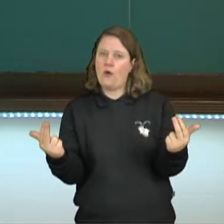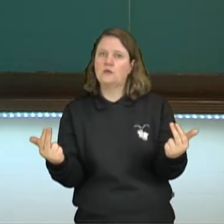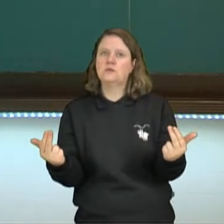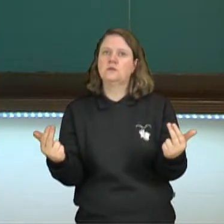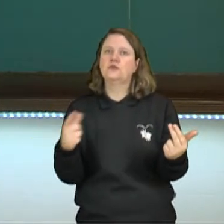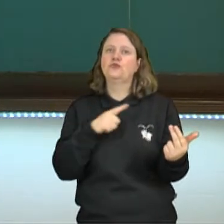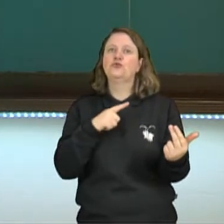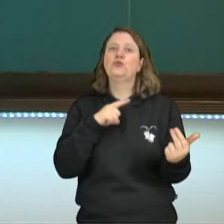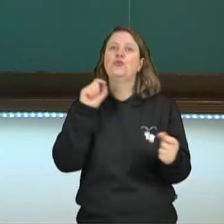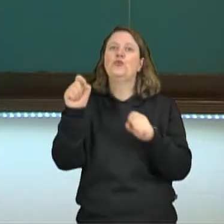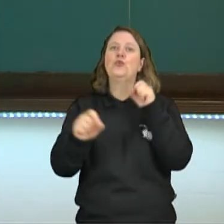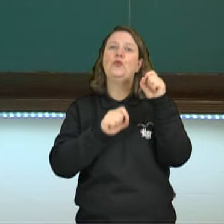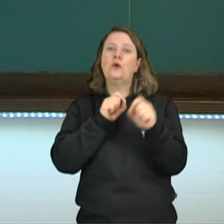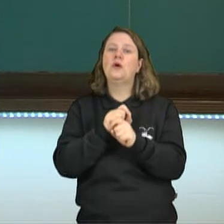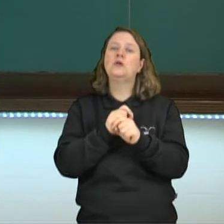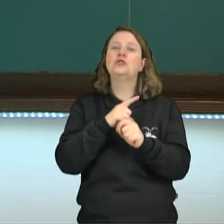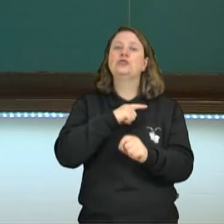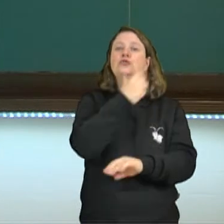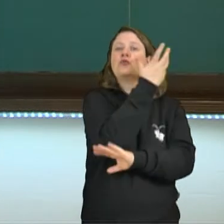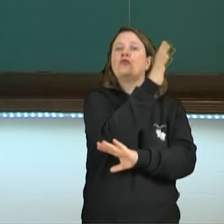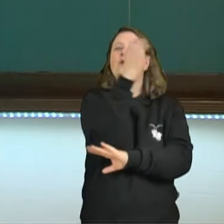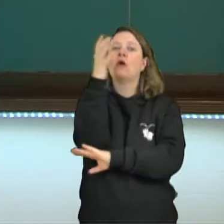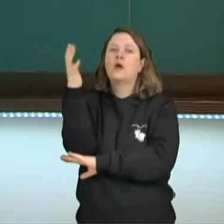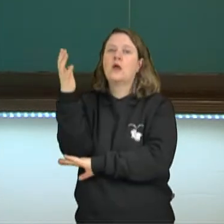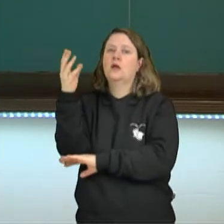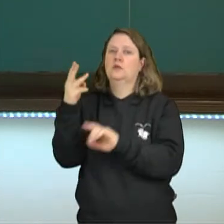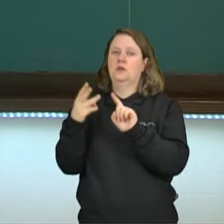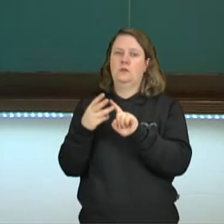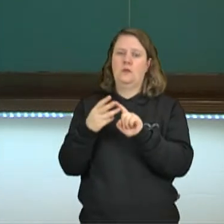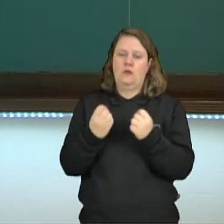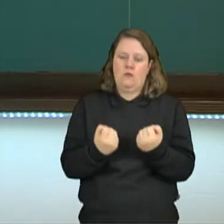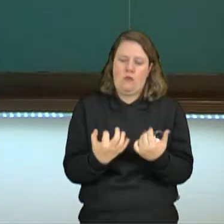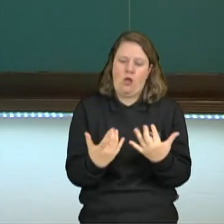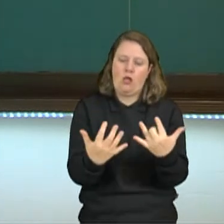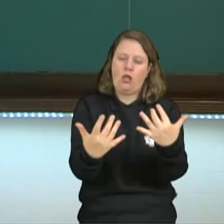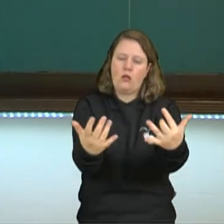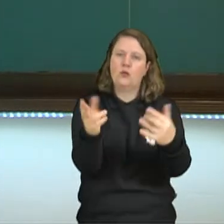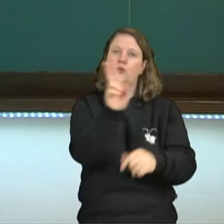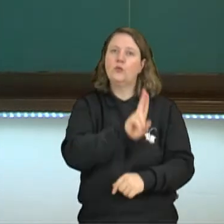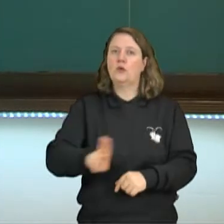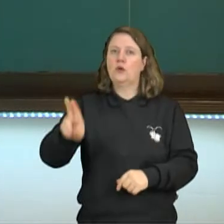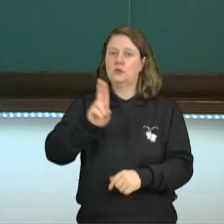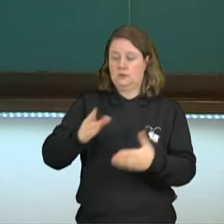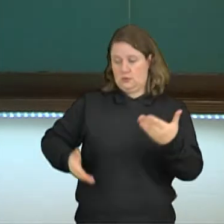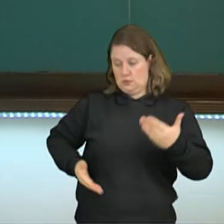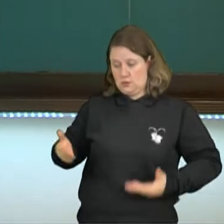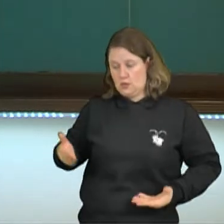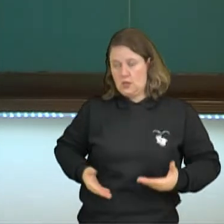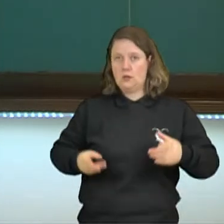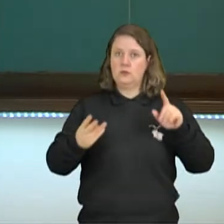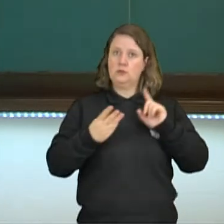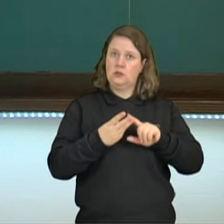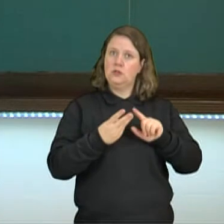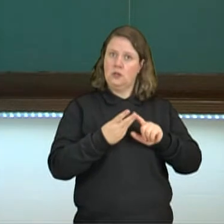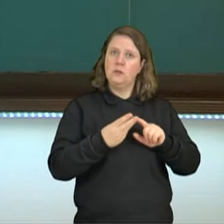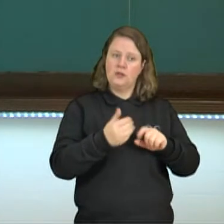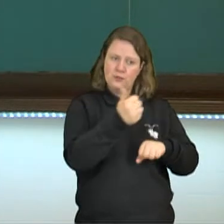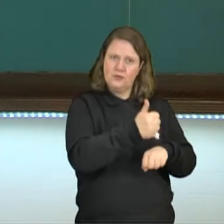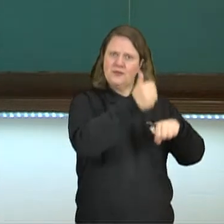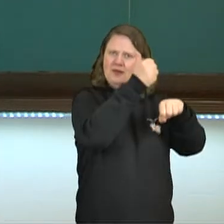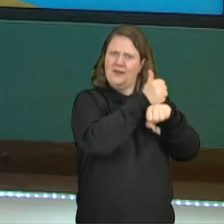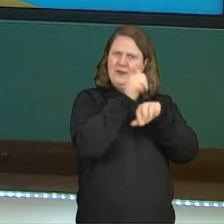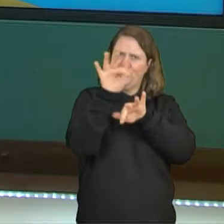eram florestas e pastagens usadas em comum pelos servos e pelo senhor feudal.